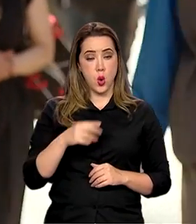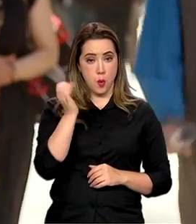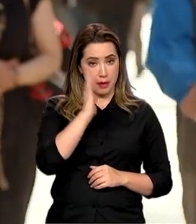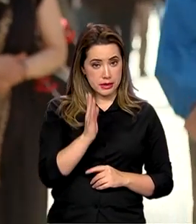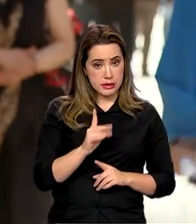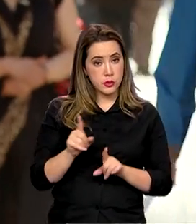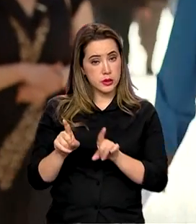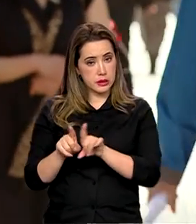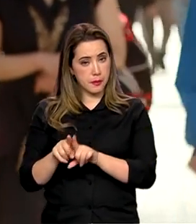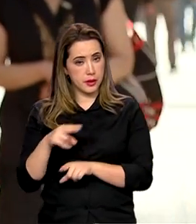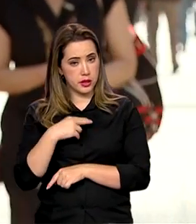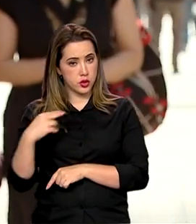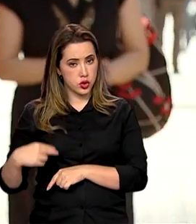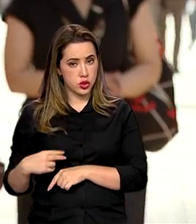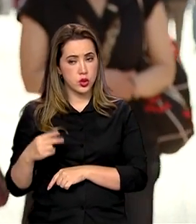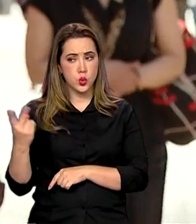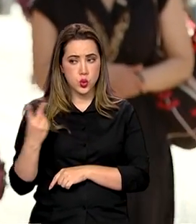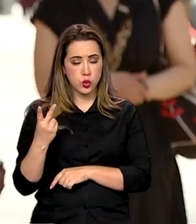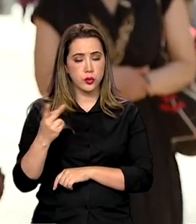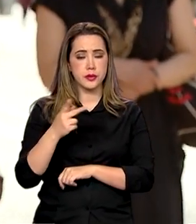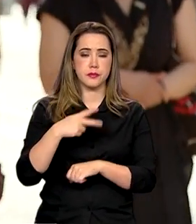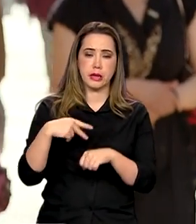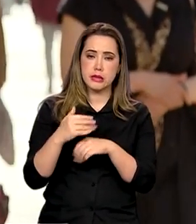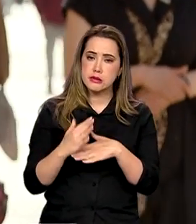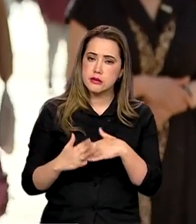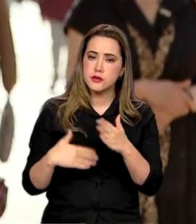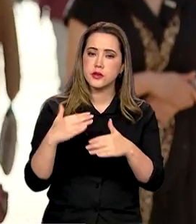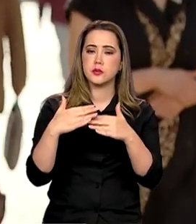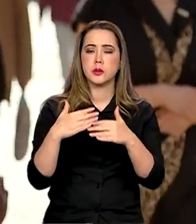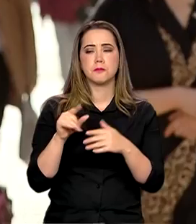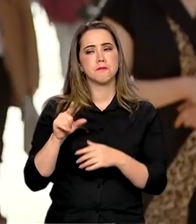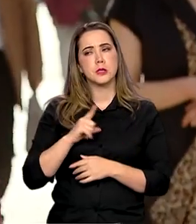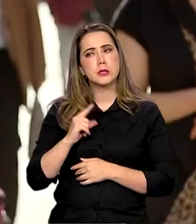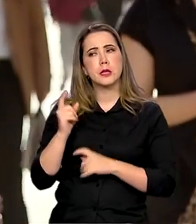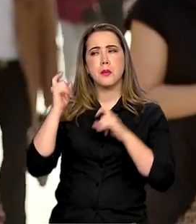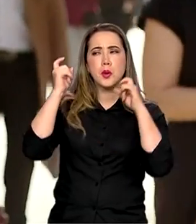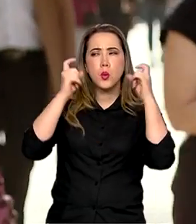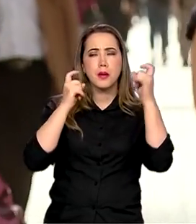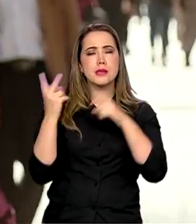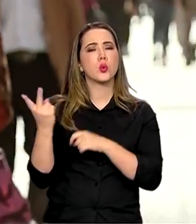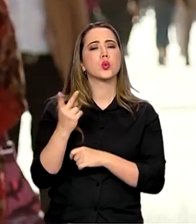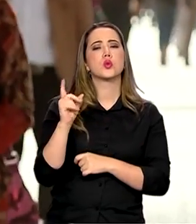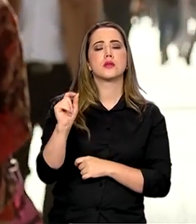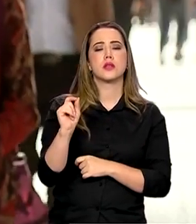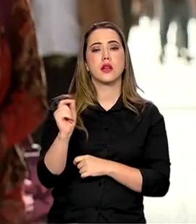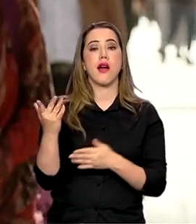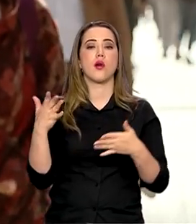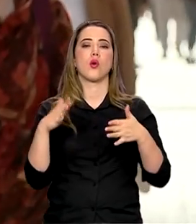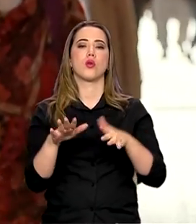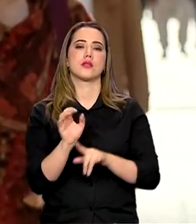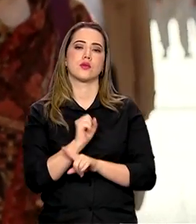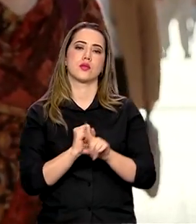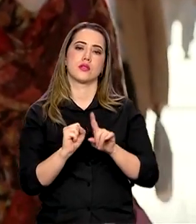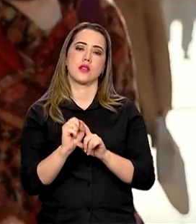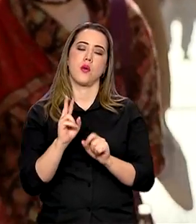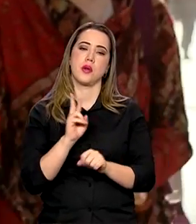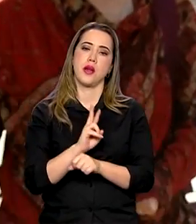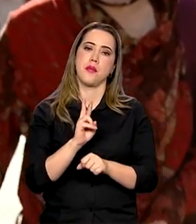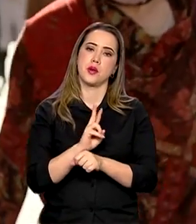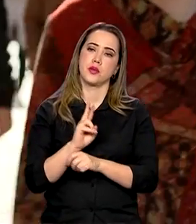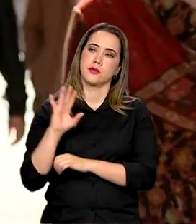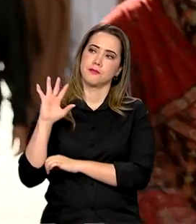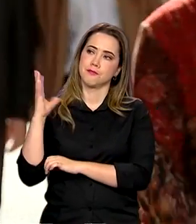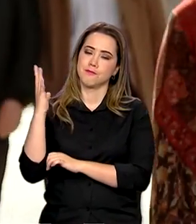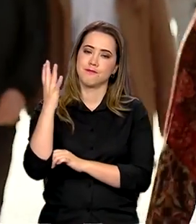preocupações compartilhadas pelos dois gigantes continentais, está a inclusão social e a proteção do meio ambiente.